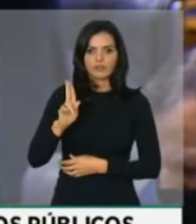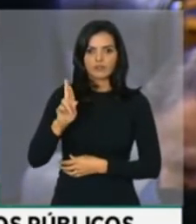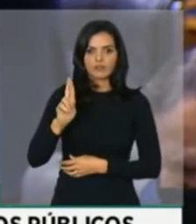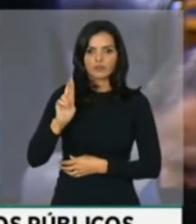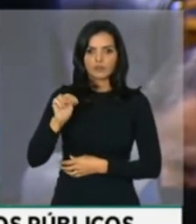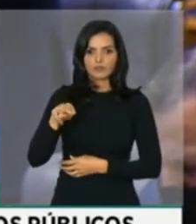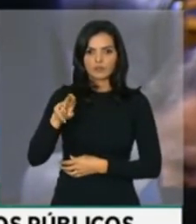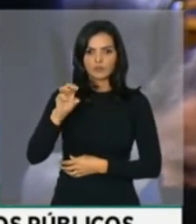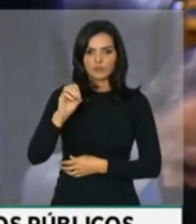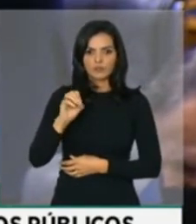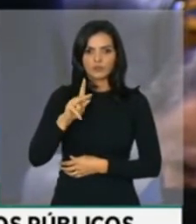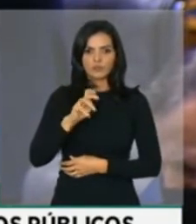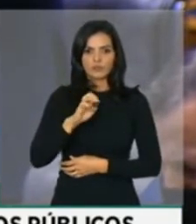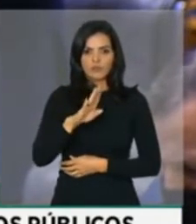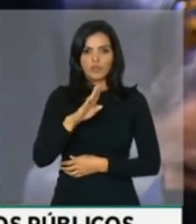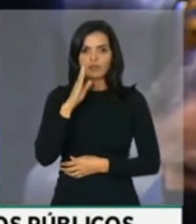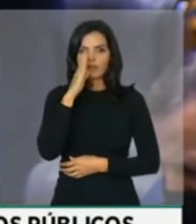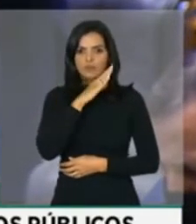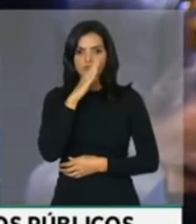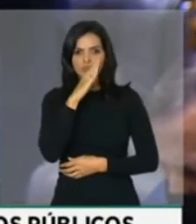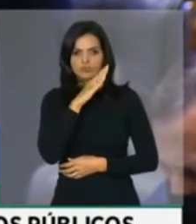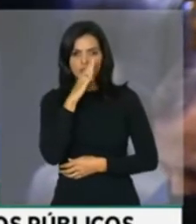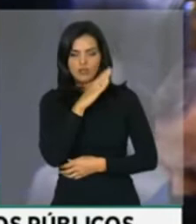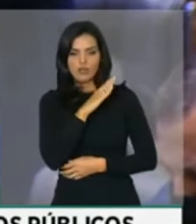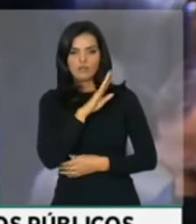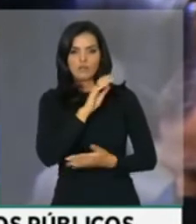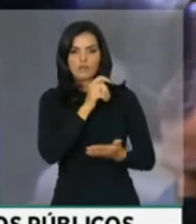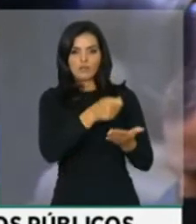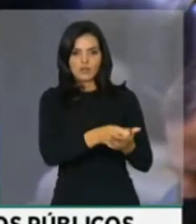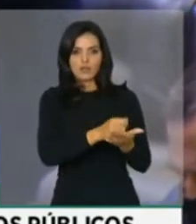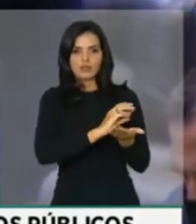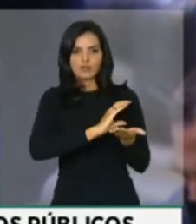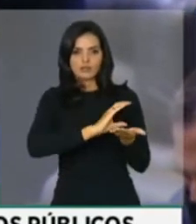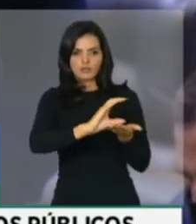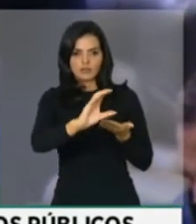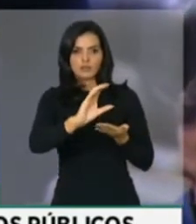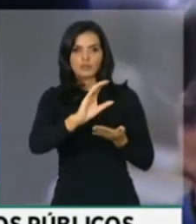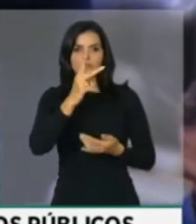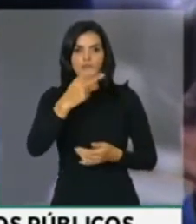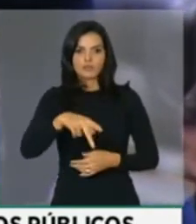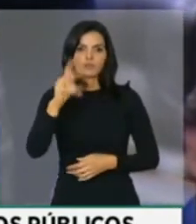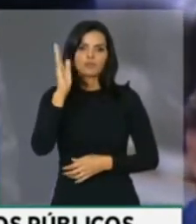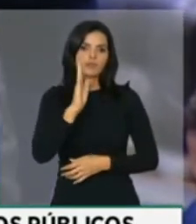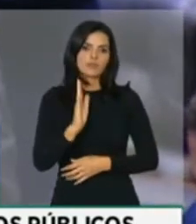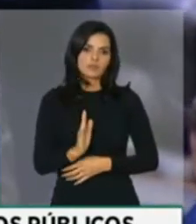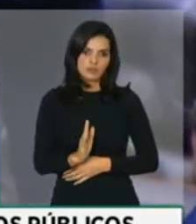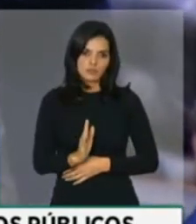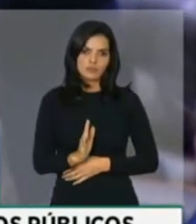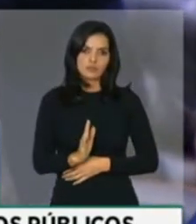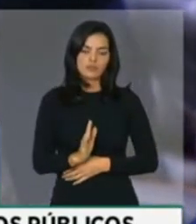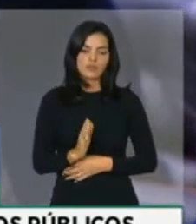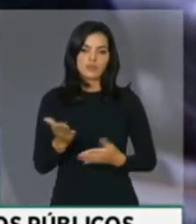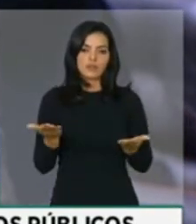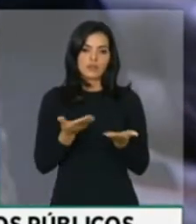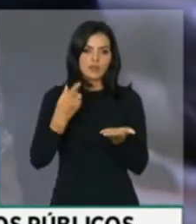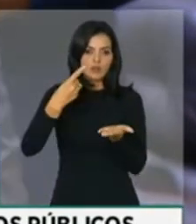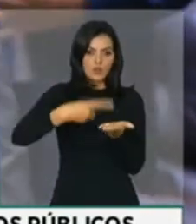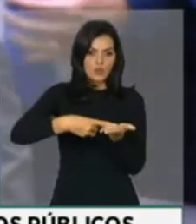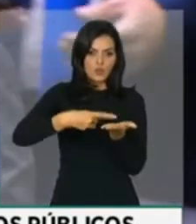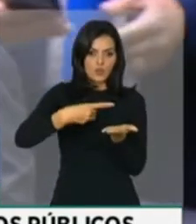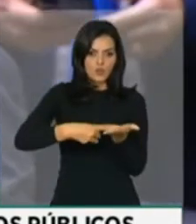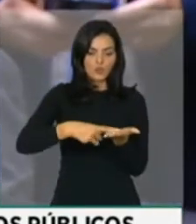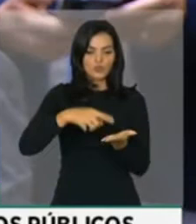PEC emergencial para pagar auxílio aos brasileiros que precisam e no acordo de hoje está,